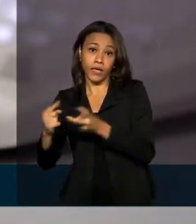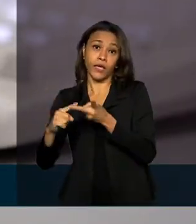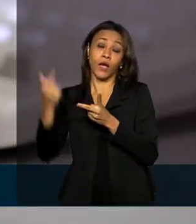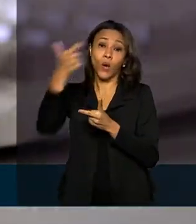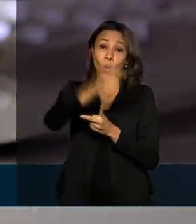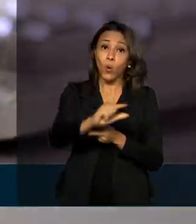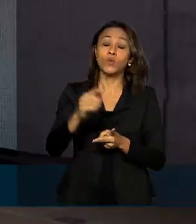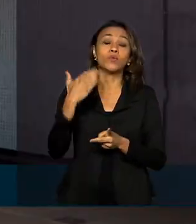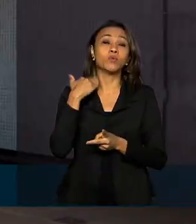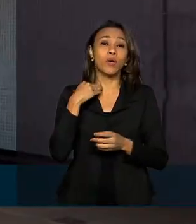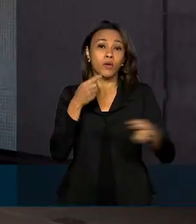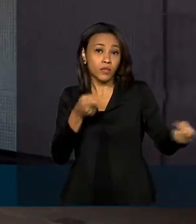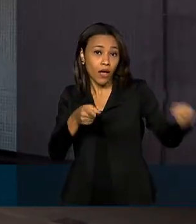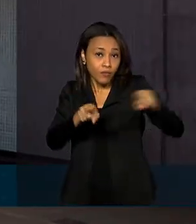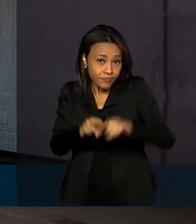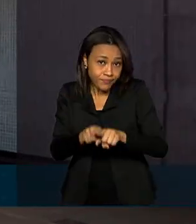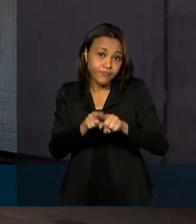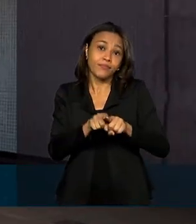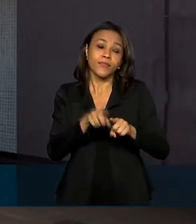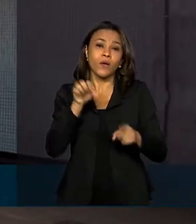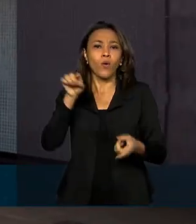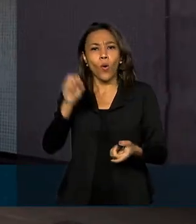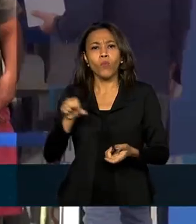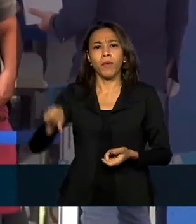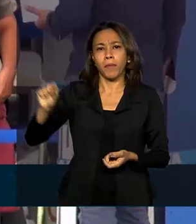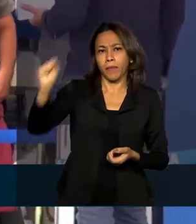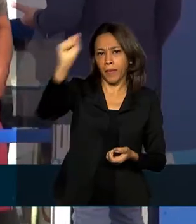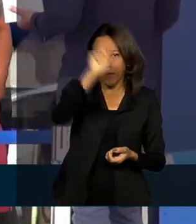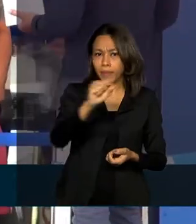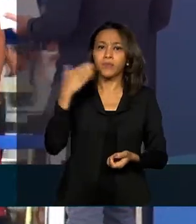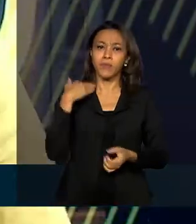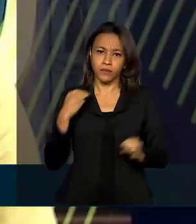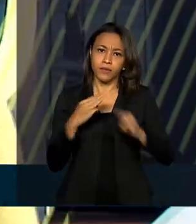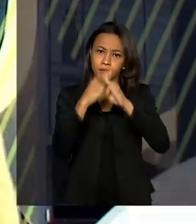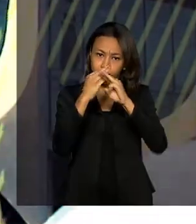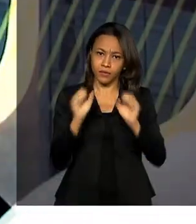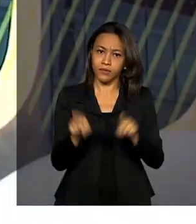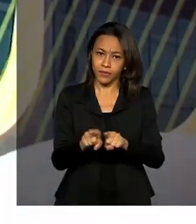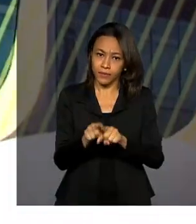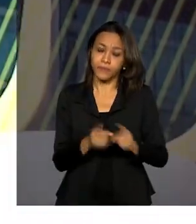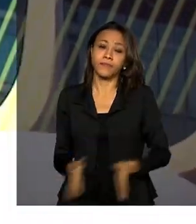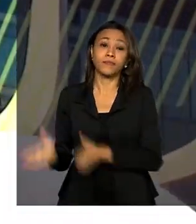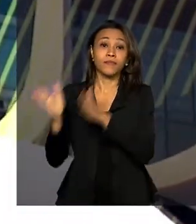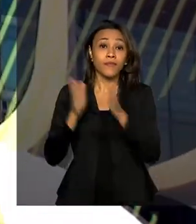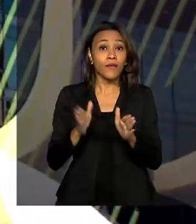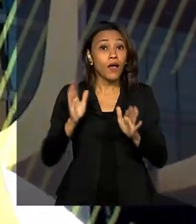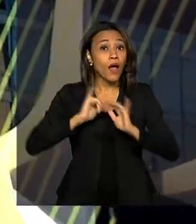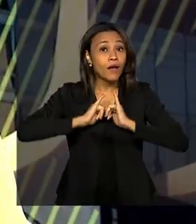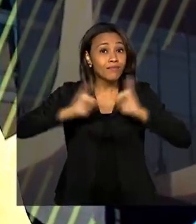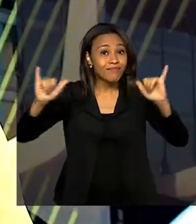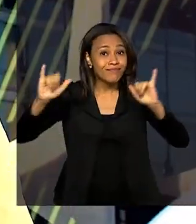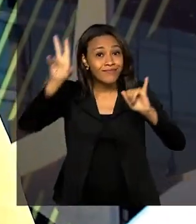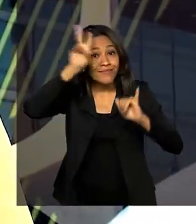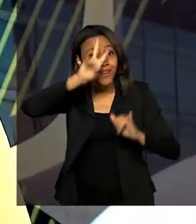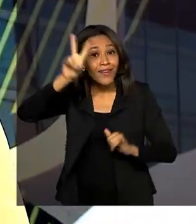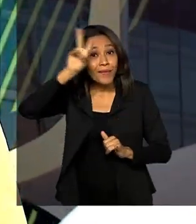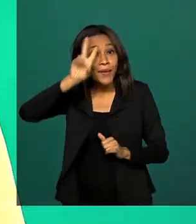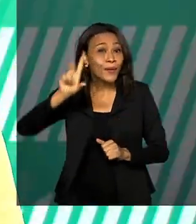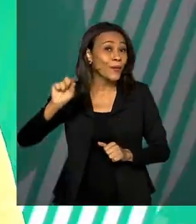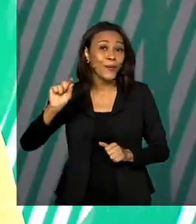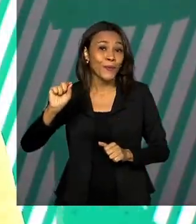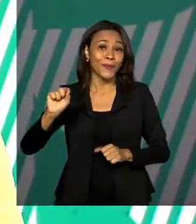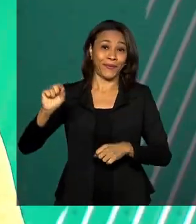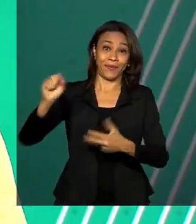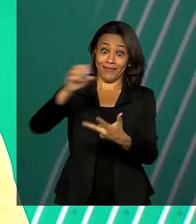Caixa Aqui ou mesmo nas agências da instituição. E agora um lembrete para os candidatos do